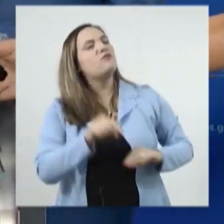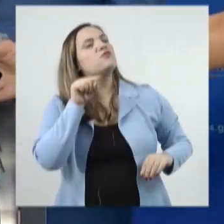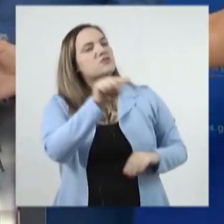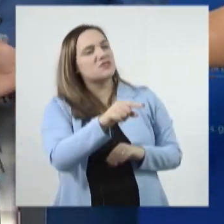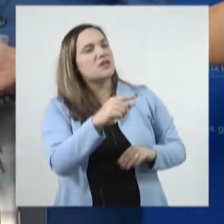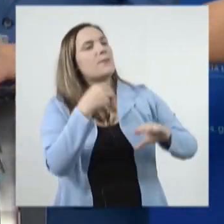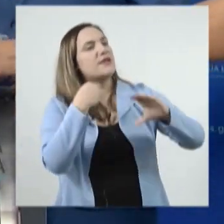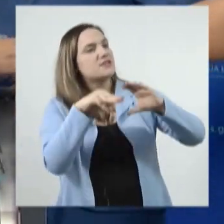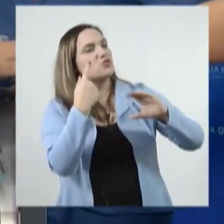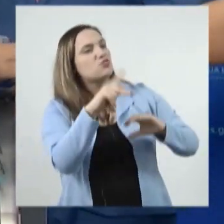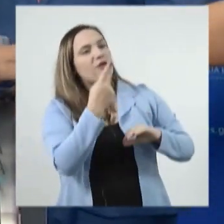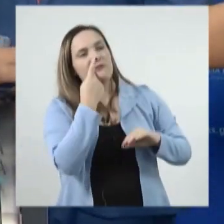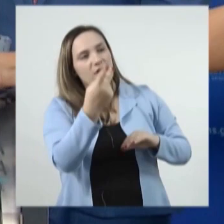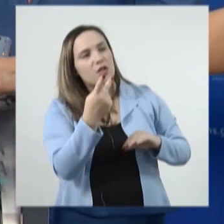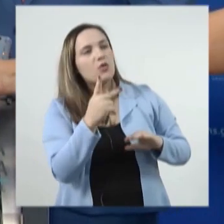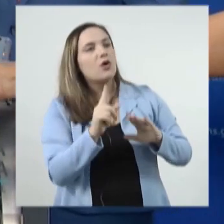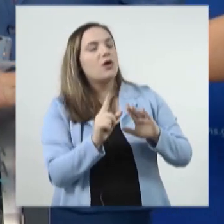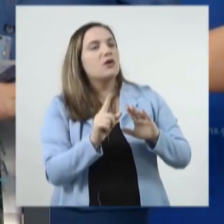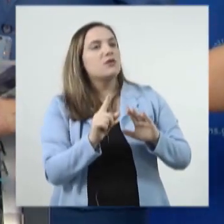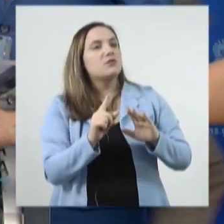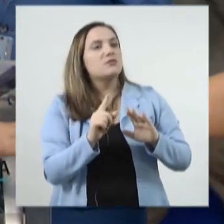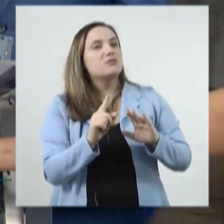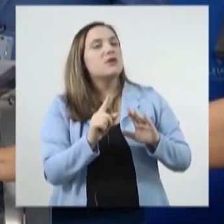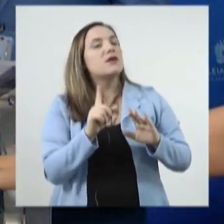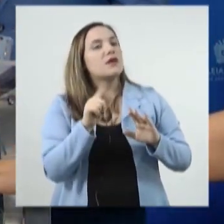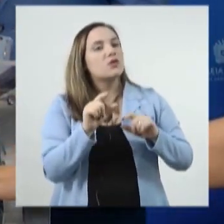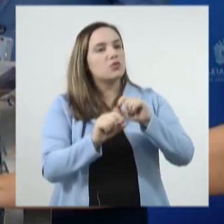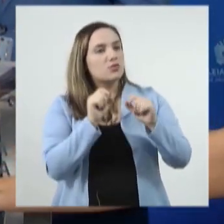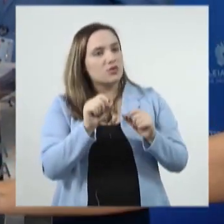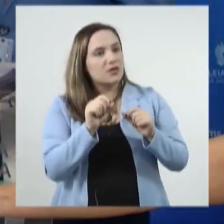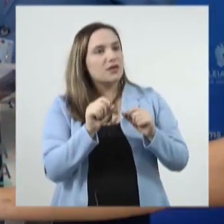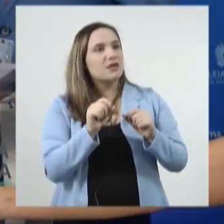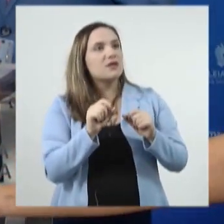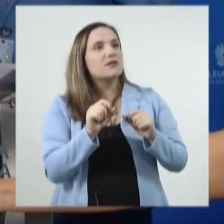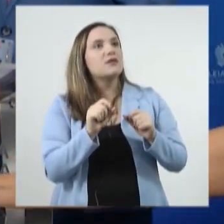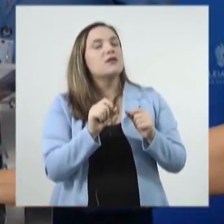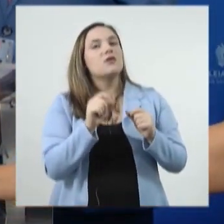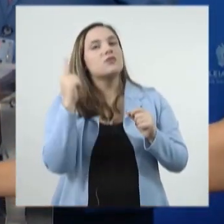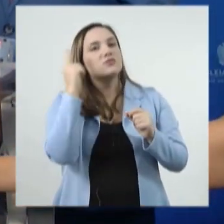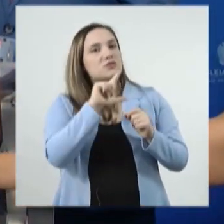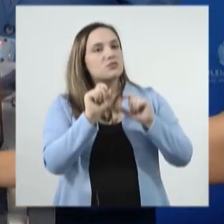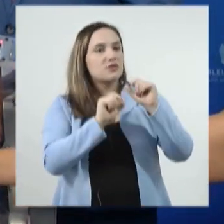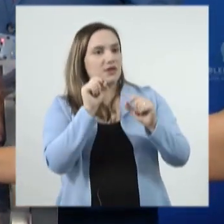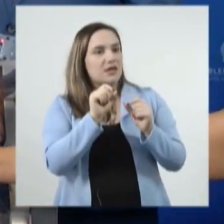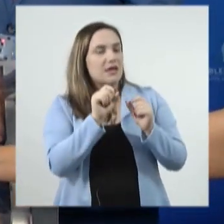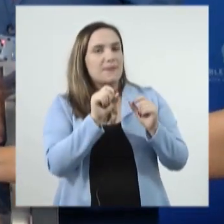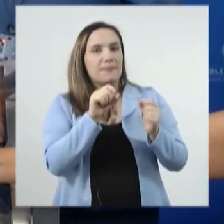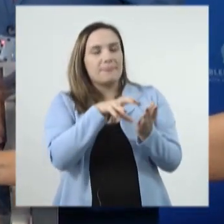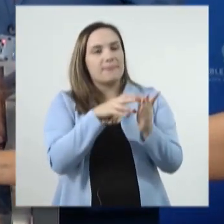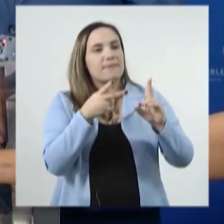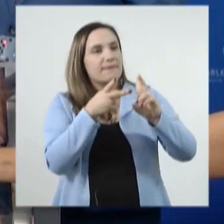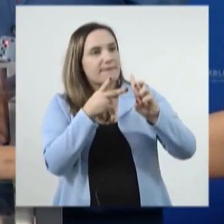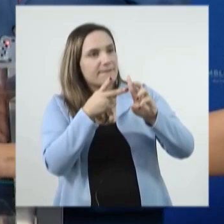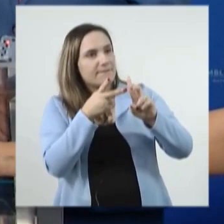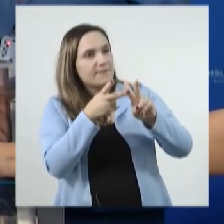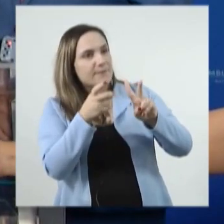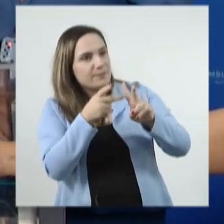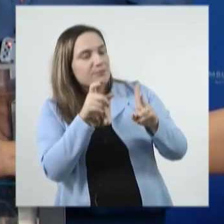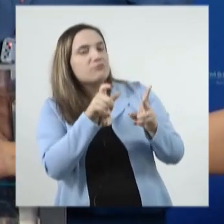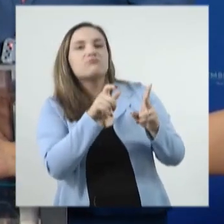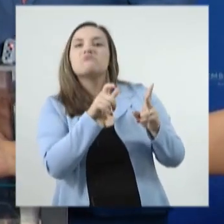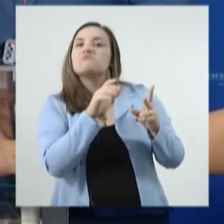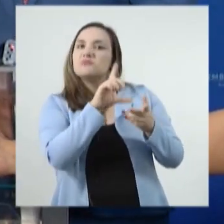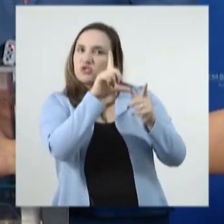falou sobre o índice de desocupação que diminuiu bastante aqui no Mato Grosso do Sul, sobre a questão da